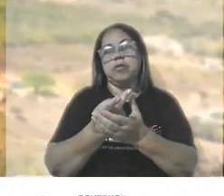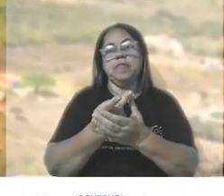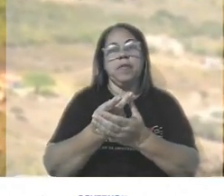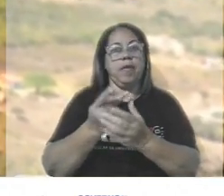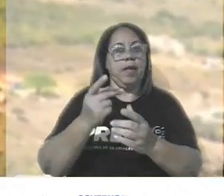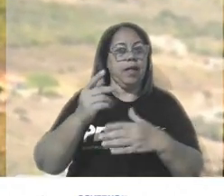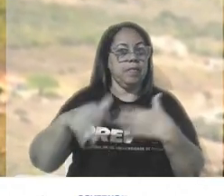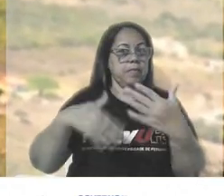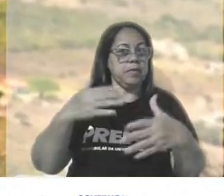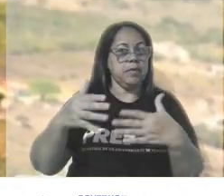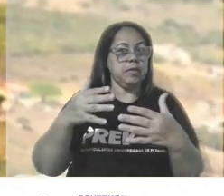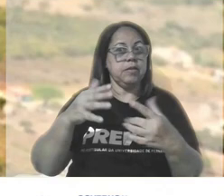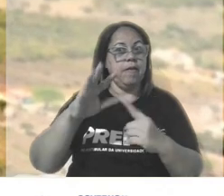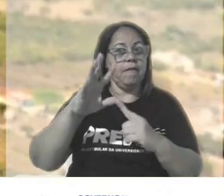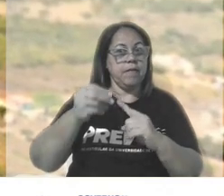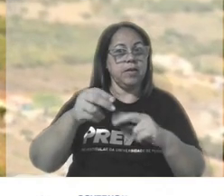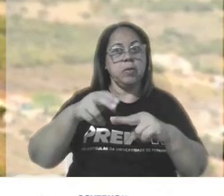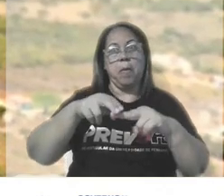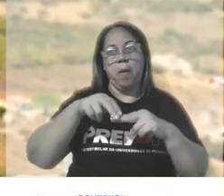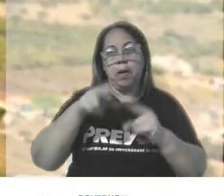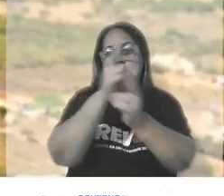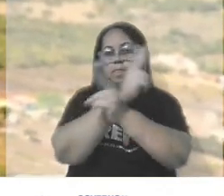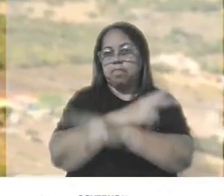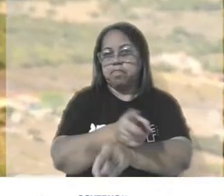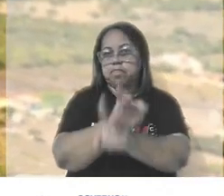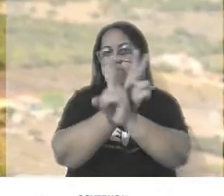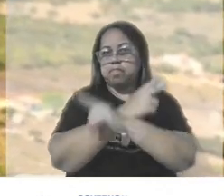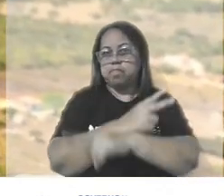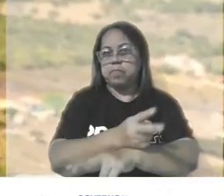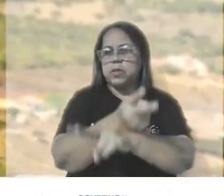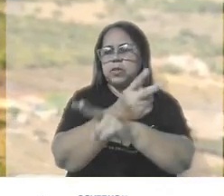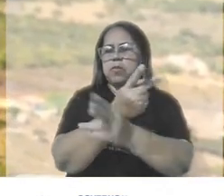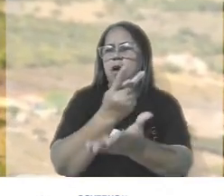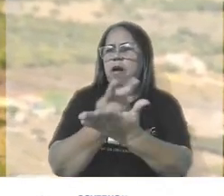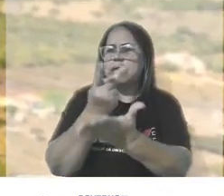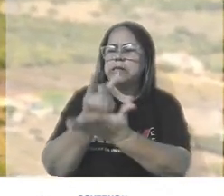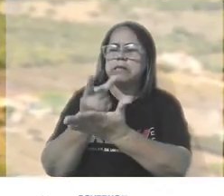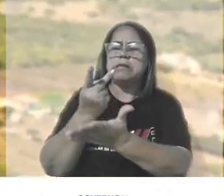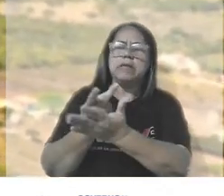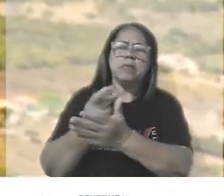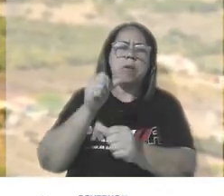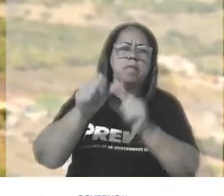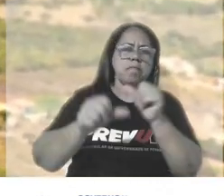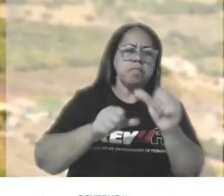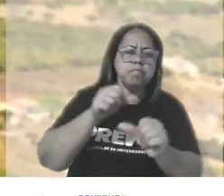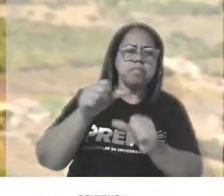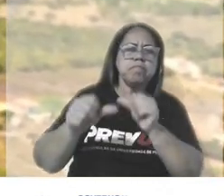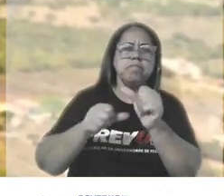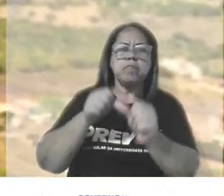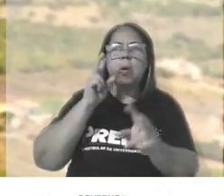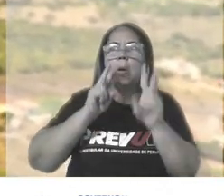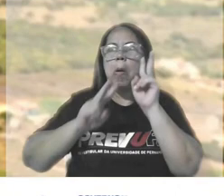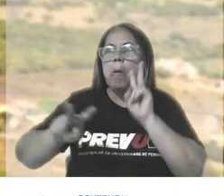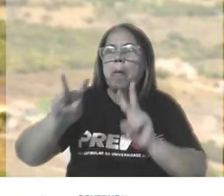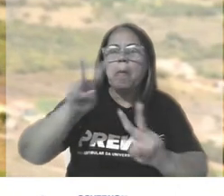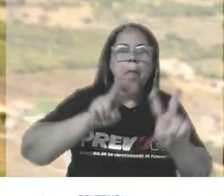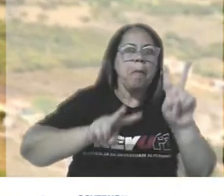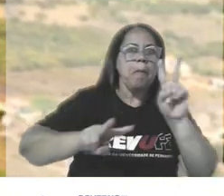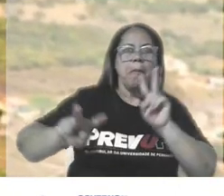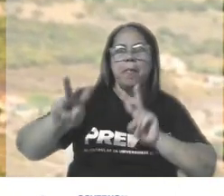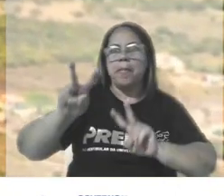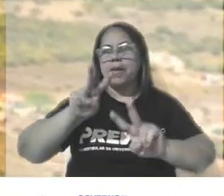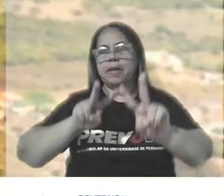por meio da atividade eólica. O intemperismo age sempre modelando e de forma constante a paisagem, principalmente